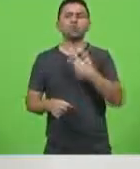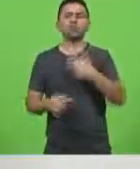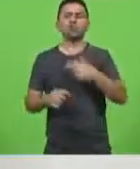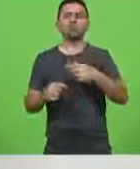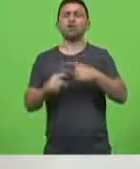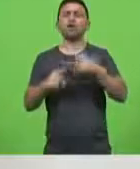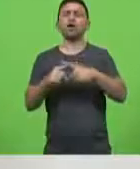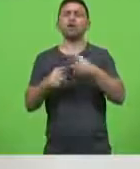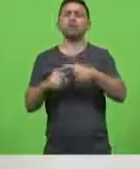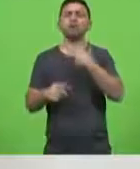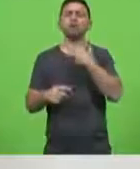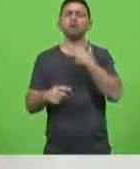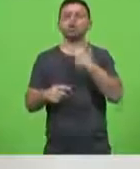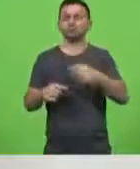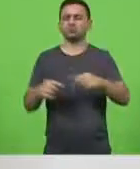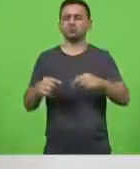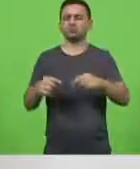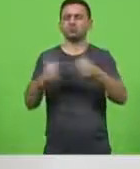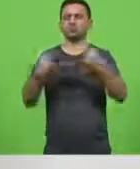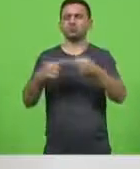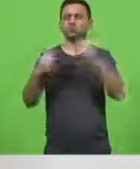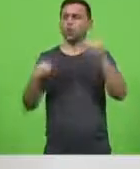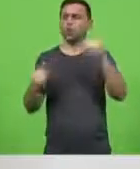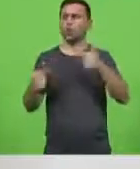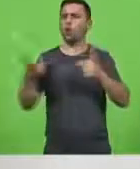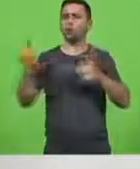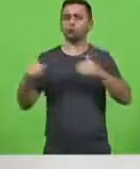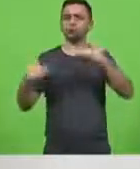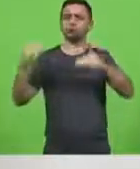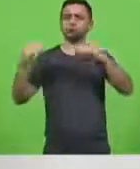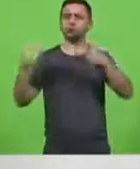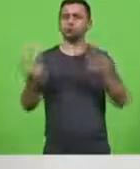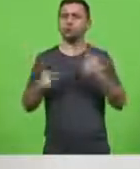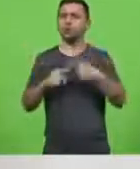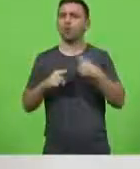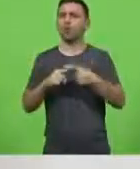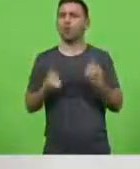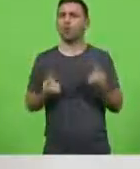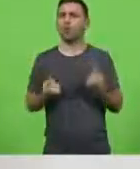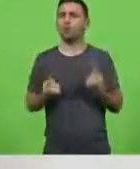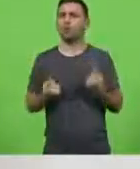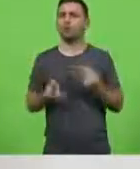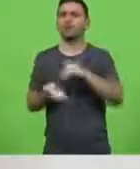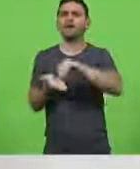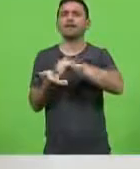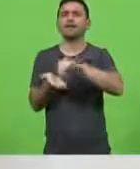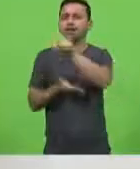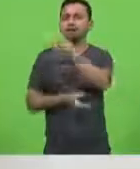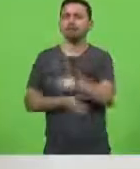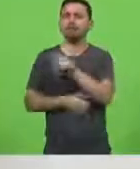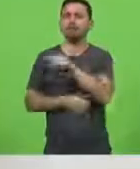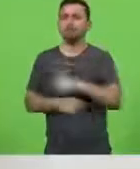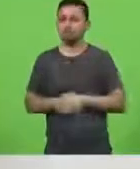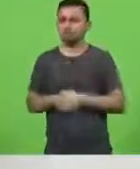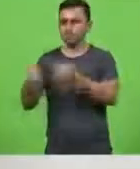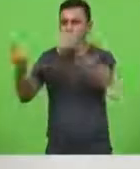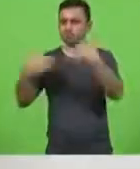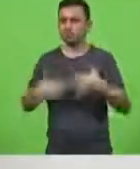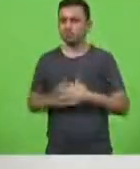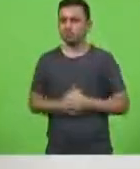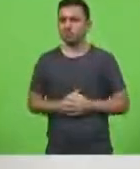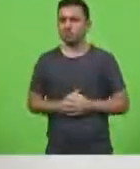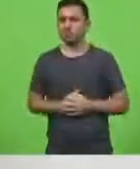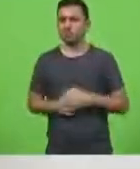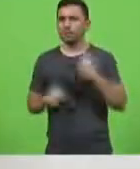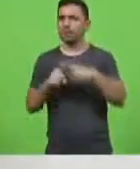por que não permitem concorrência? atenção secretário por que? por que não permite? me explica me explica